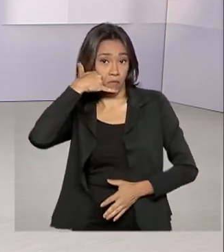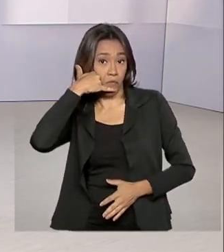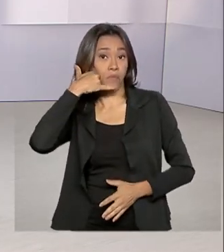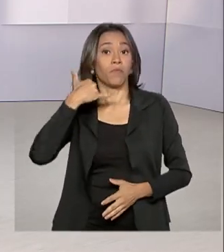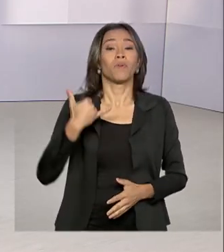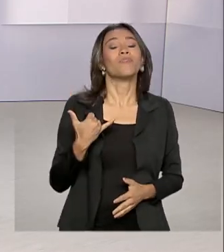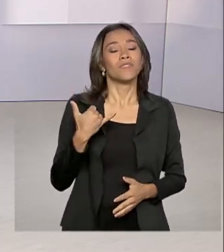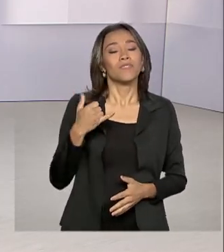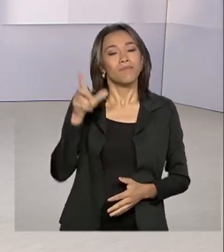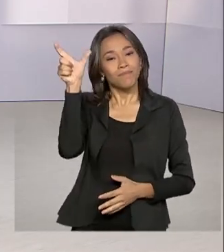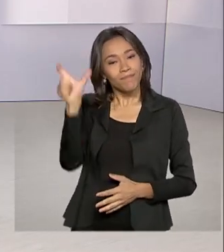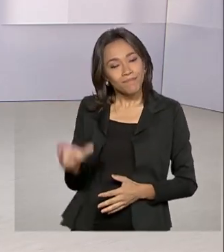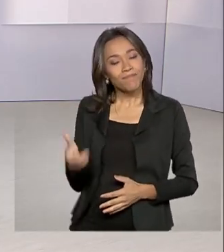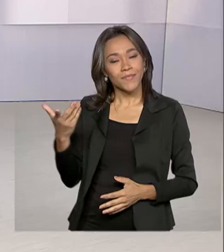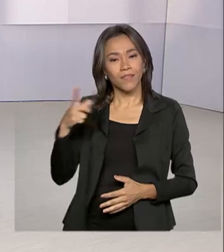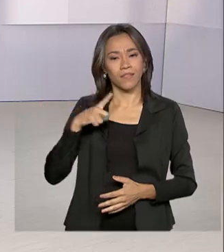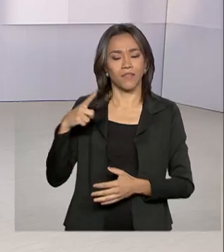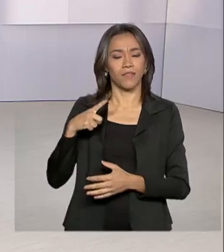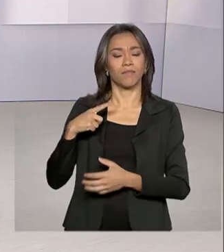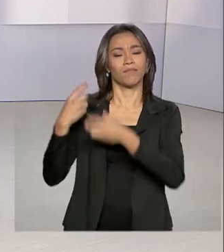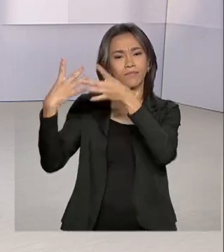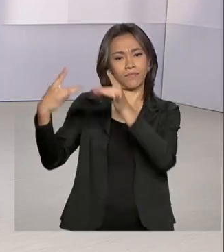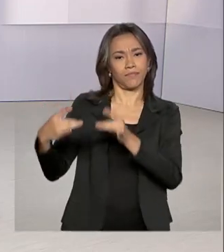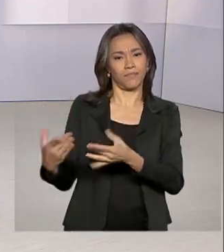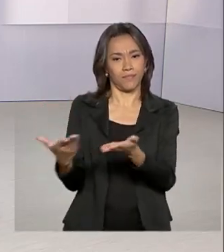repórter Dima Soldi, tem as informações.